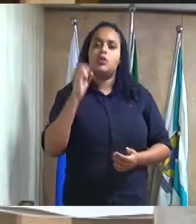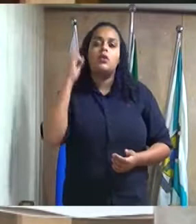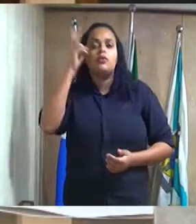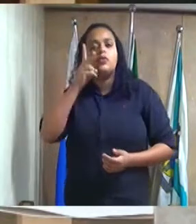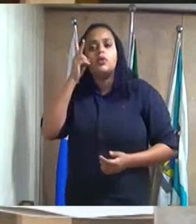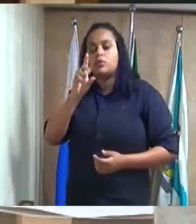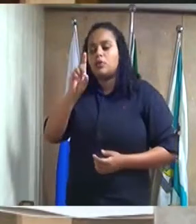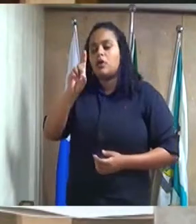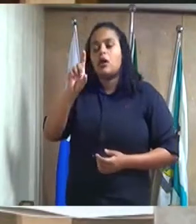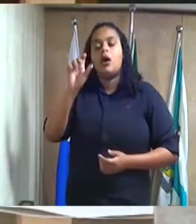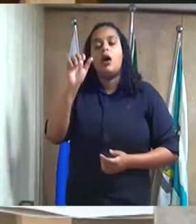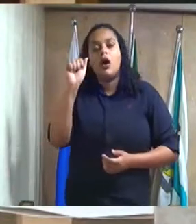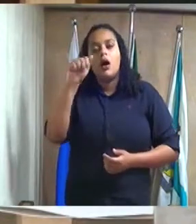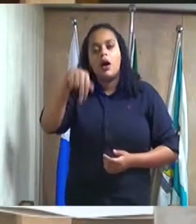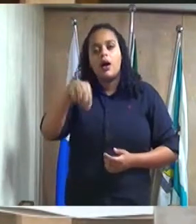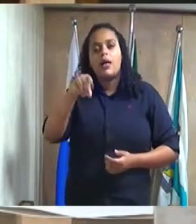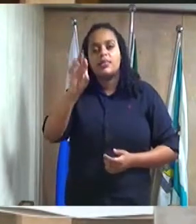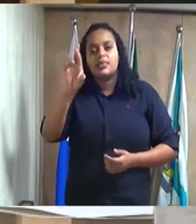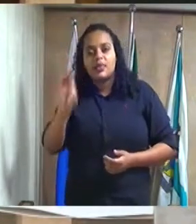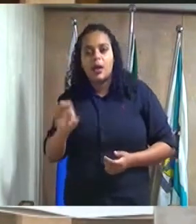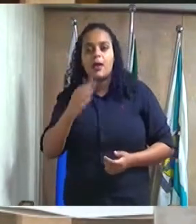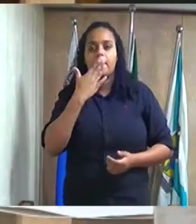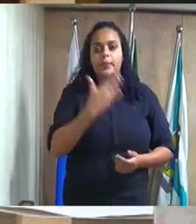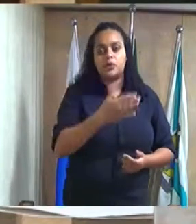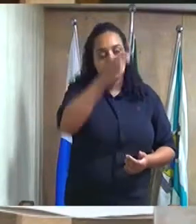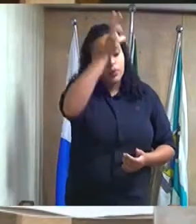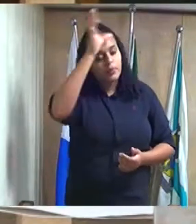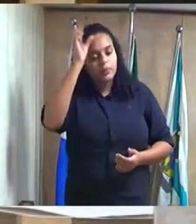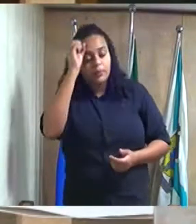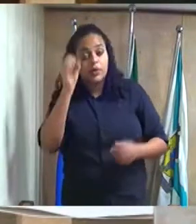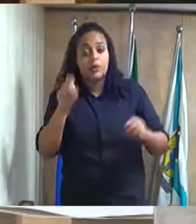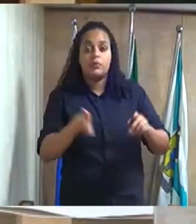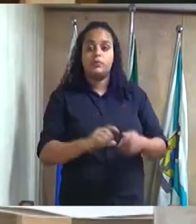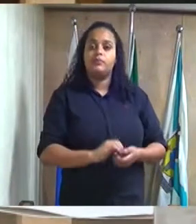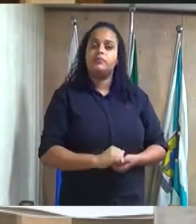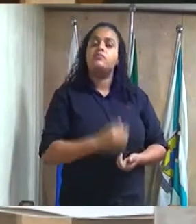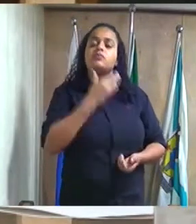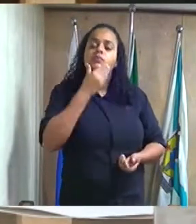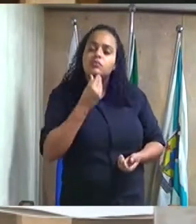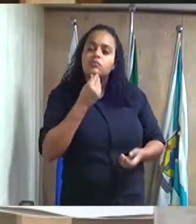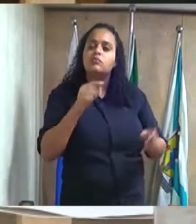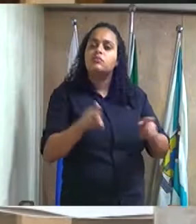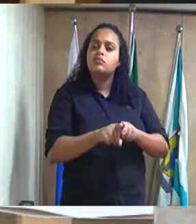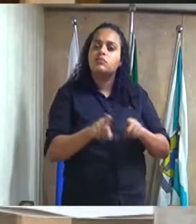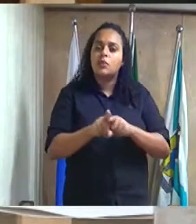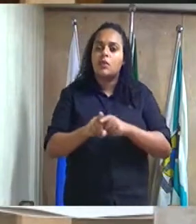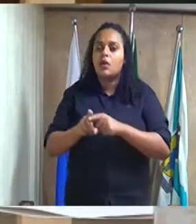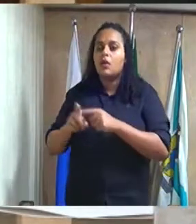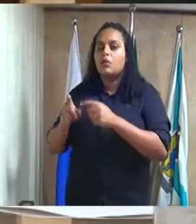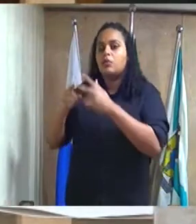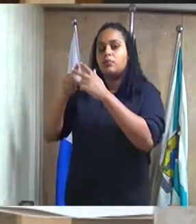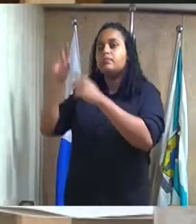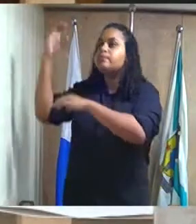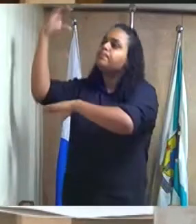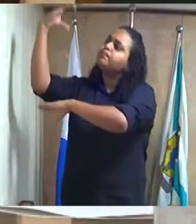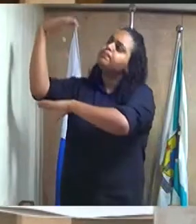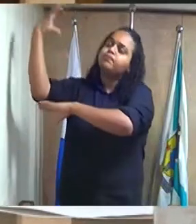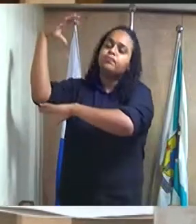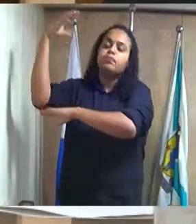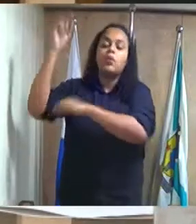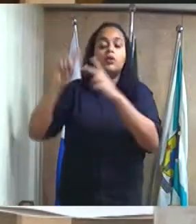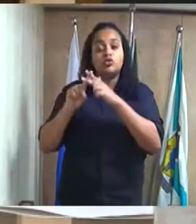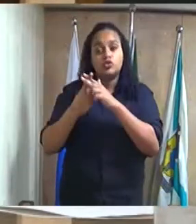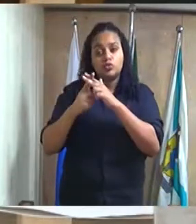André do Adriano solicitando ao excelentíssimo senhor prefeito revisão da iluminação pública com